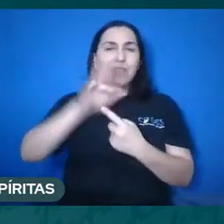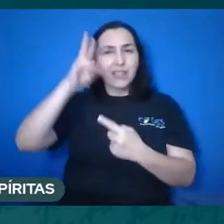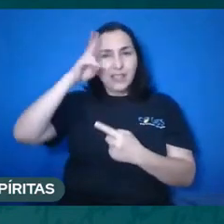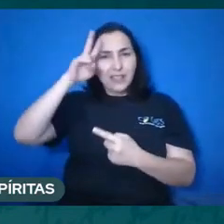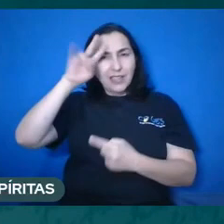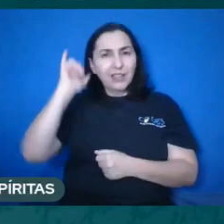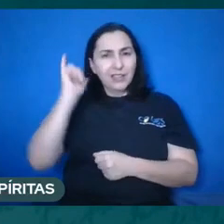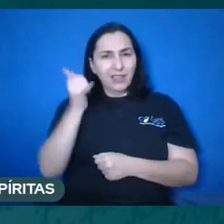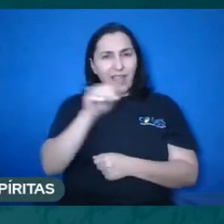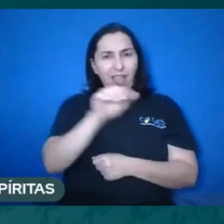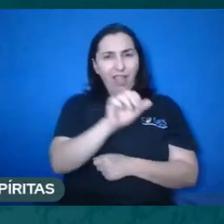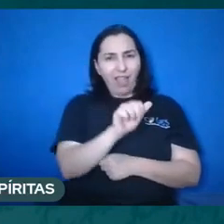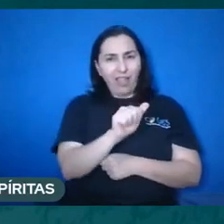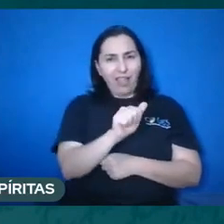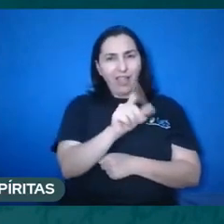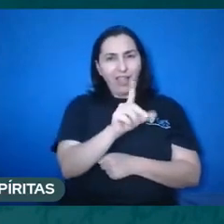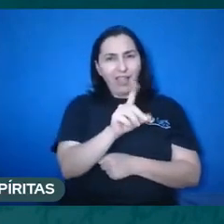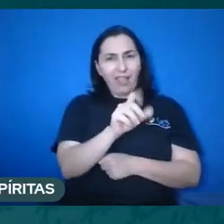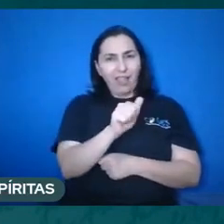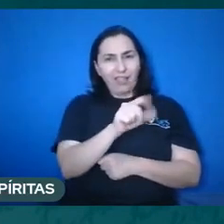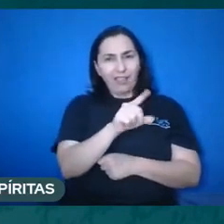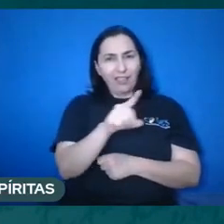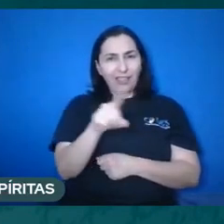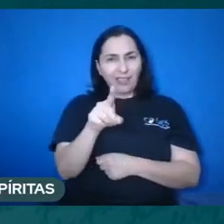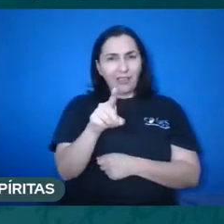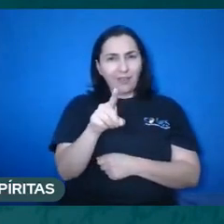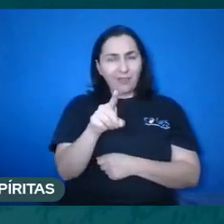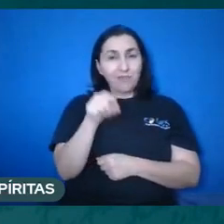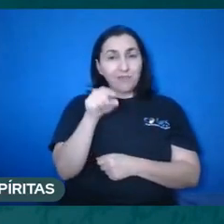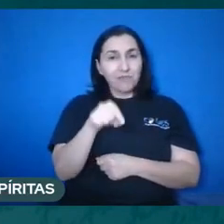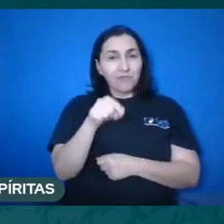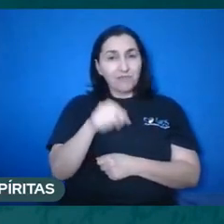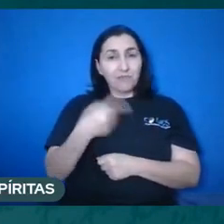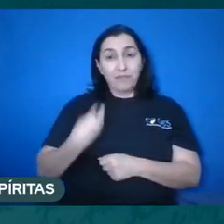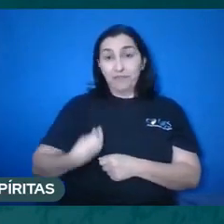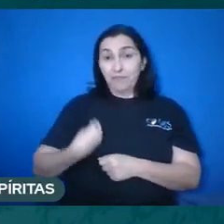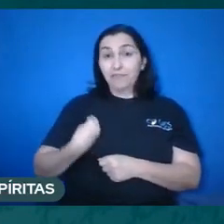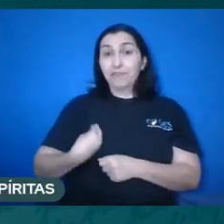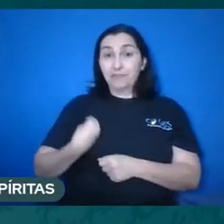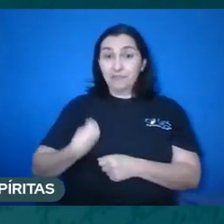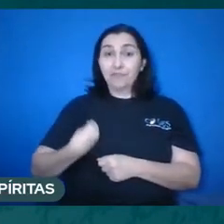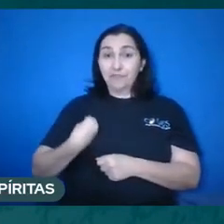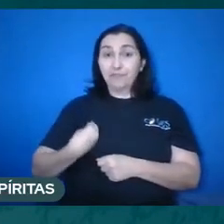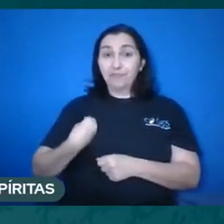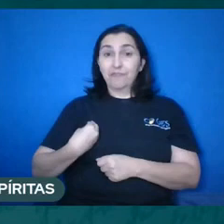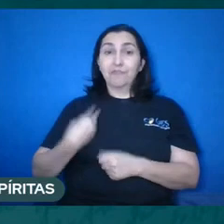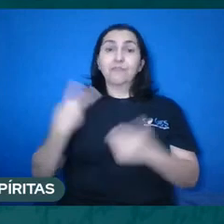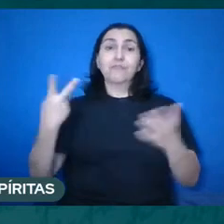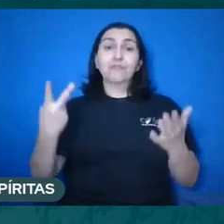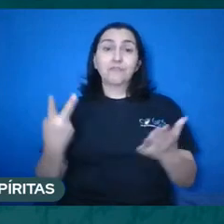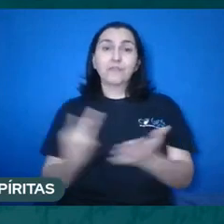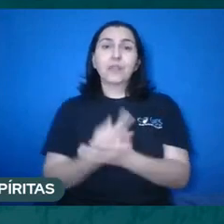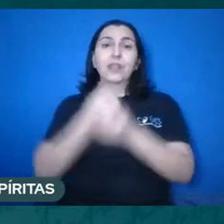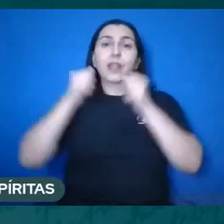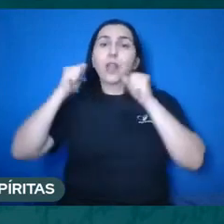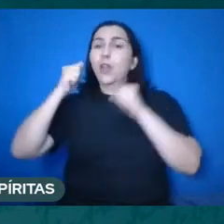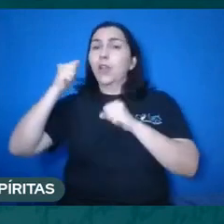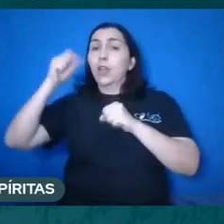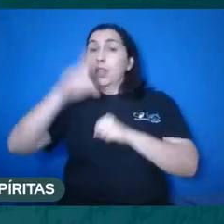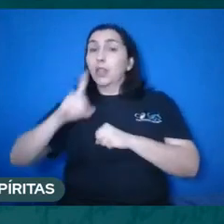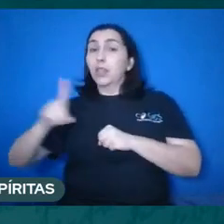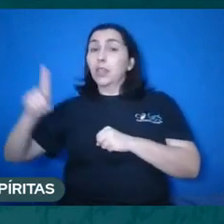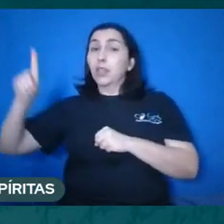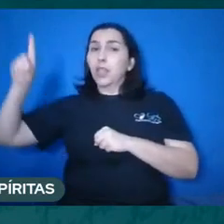o humus da terra, e ali, para que ele seja vivente, para que ele tenha vida, há um sopro de Deus,